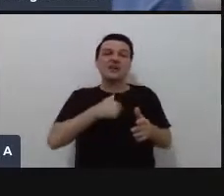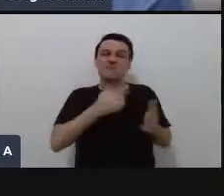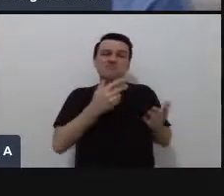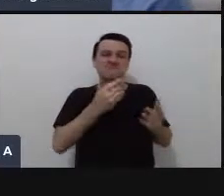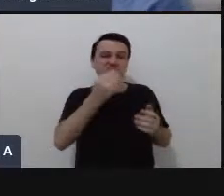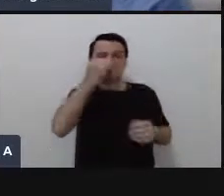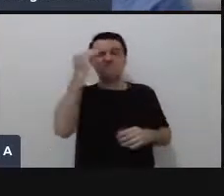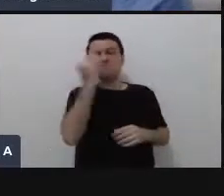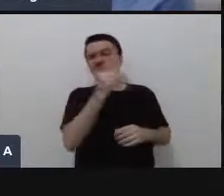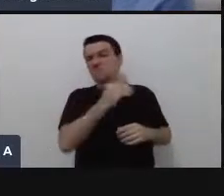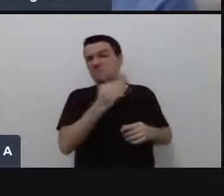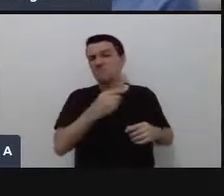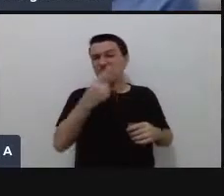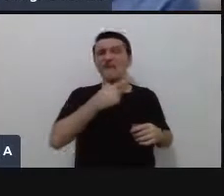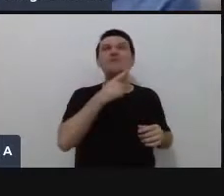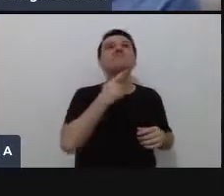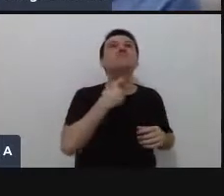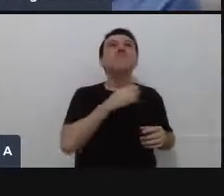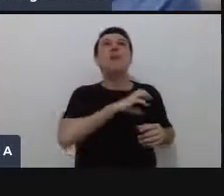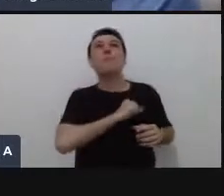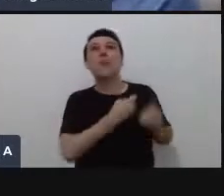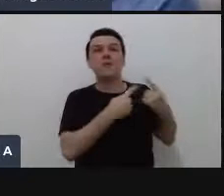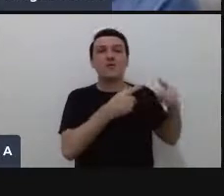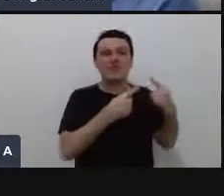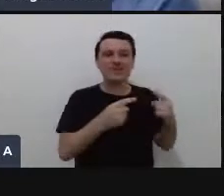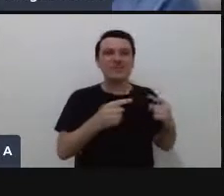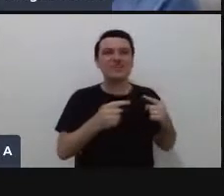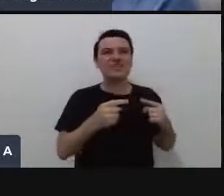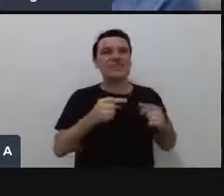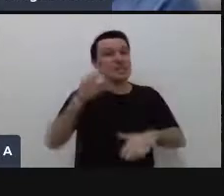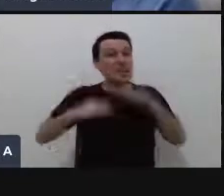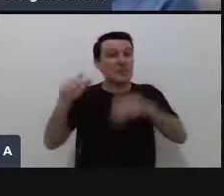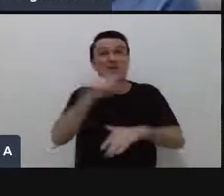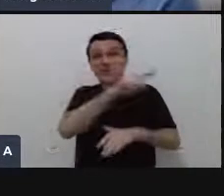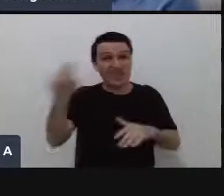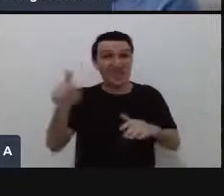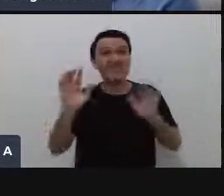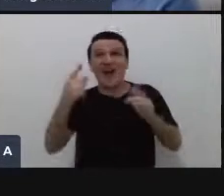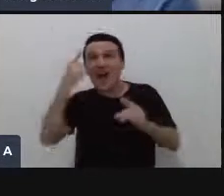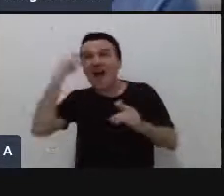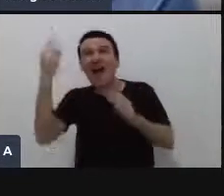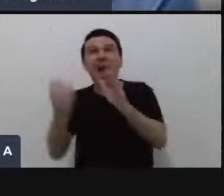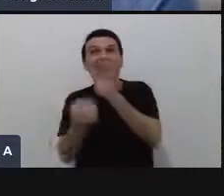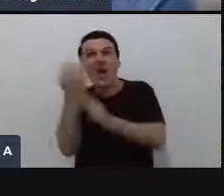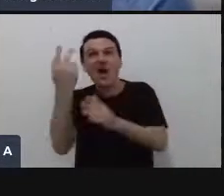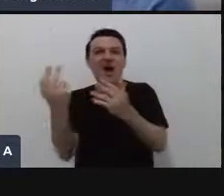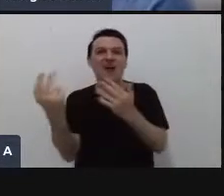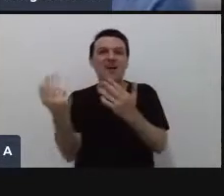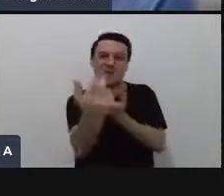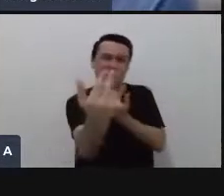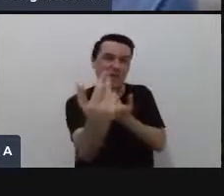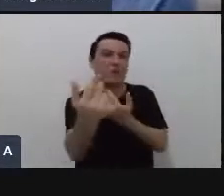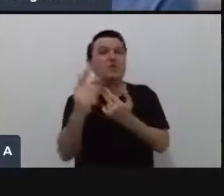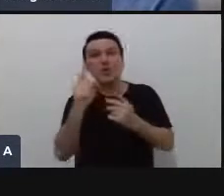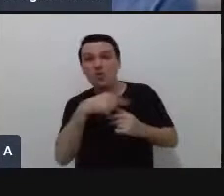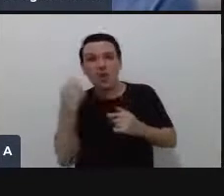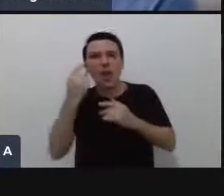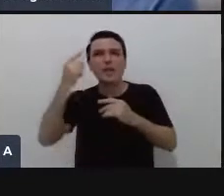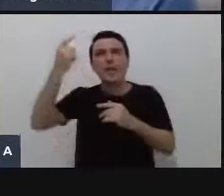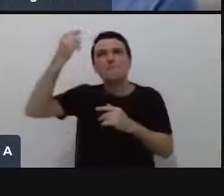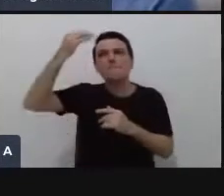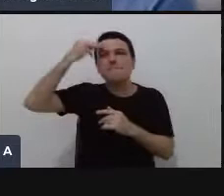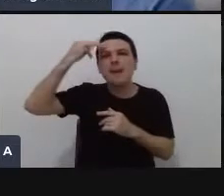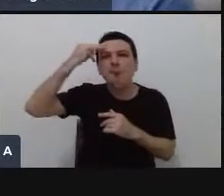um jingle lá. Certamente, vocês viveram isso. Então, a soma das nossas memórias, dos nossos talentos, eles são